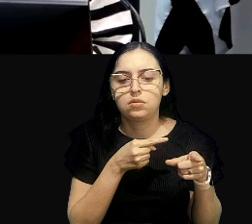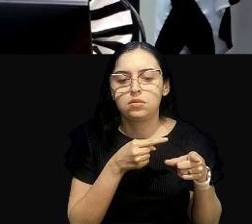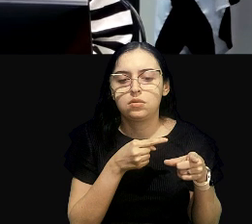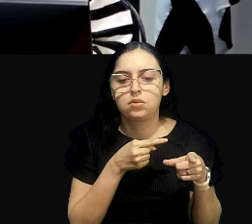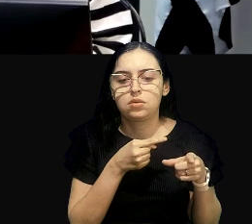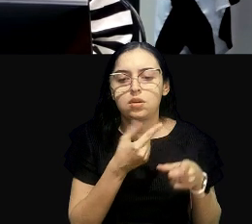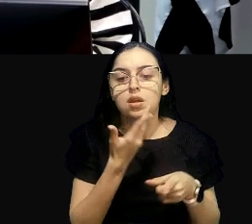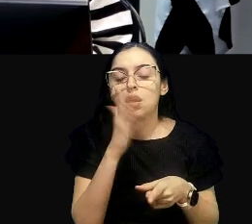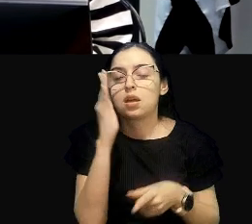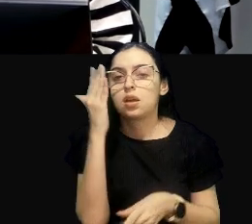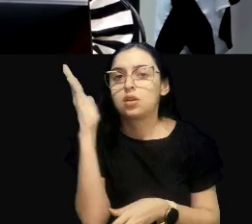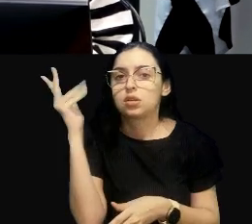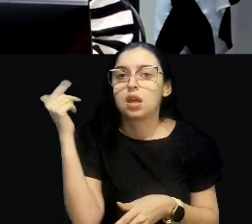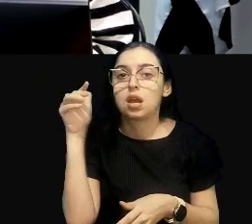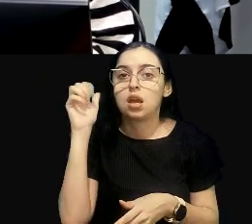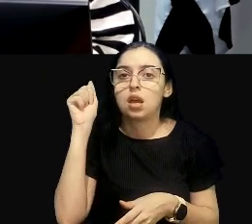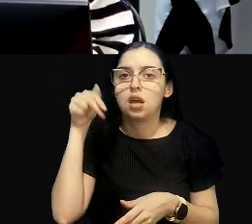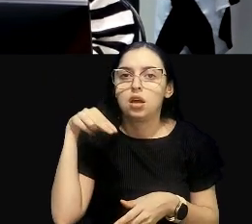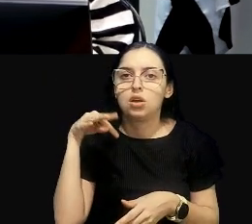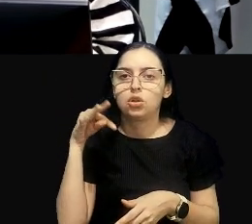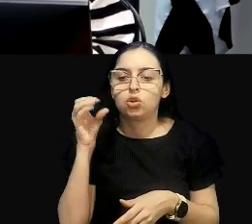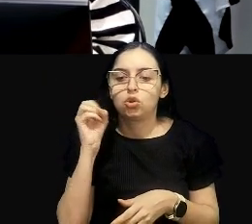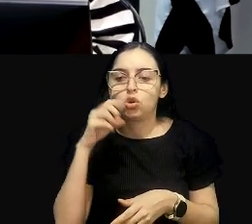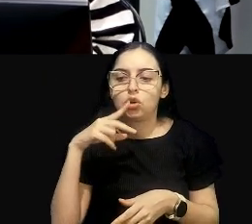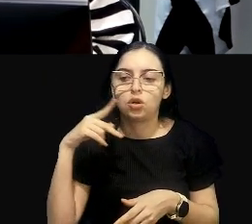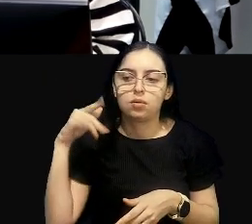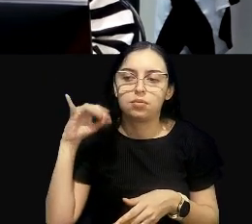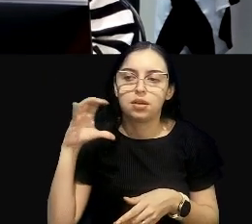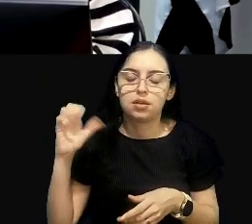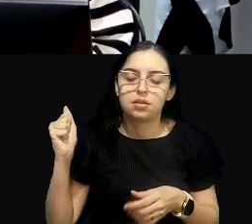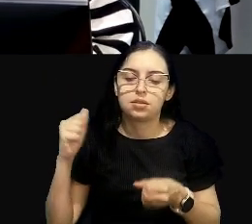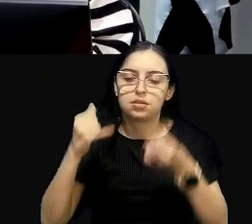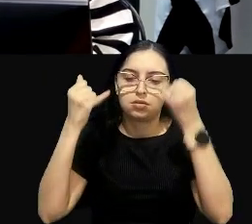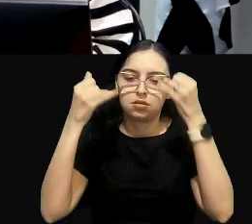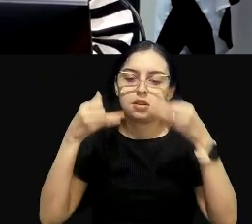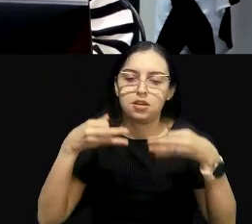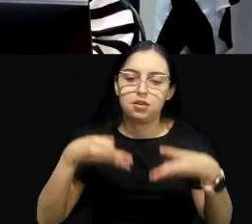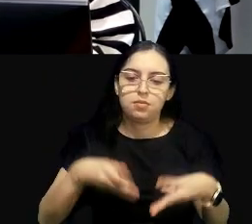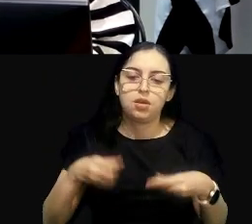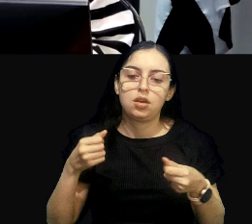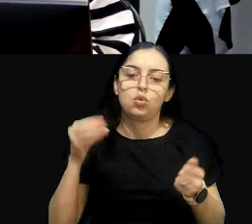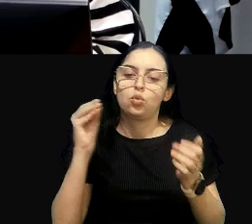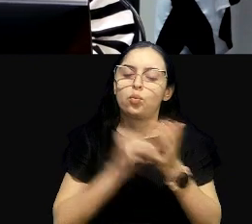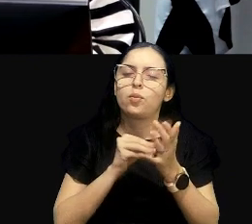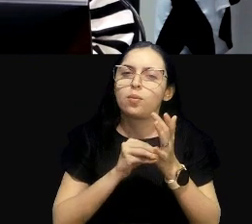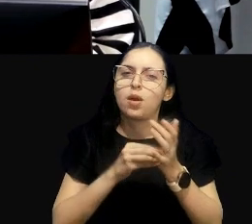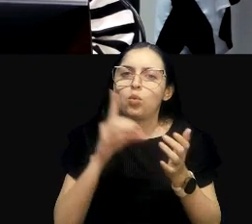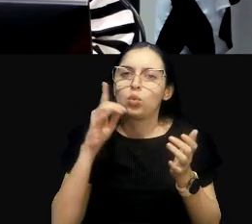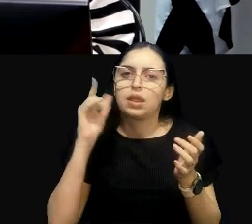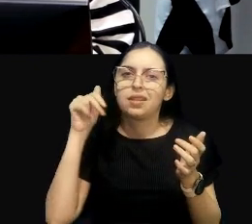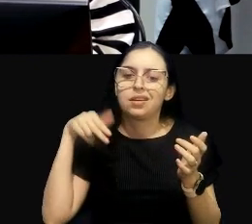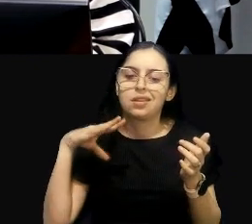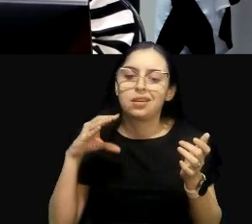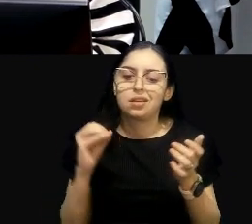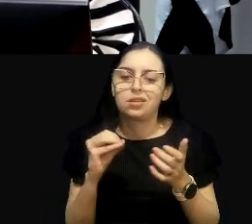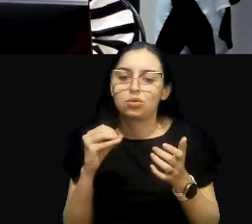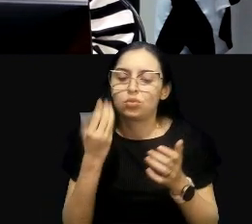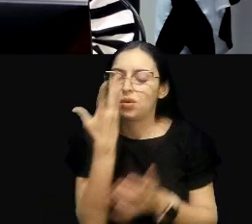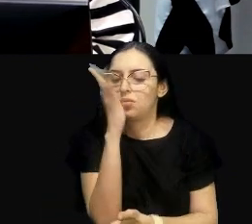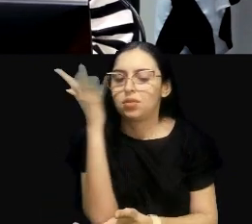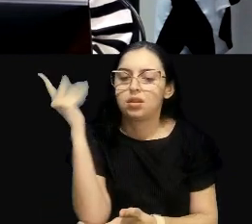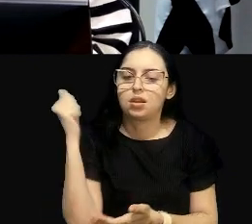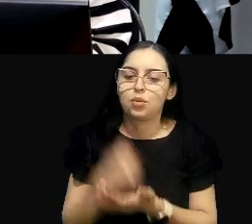antrópicas. Aí, eu descrevo o impacto ambiental na relação causa e efeito